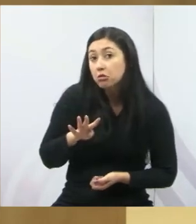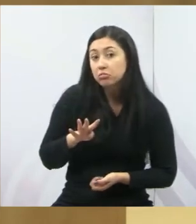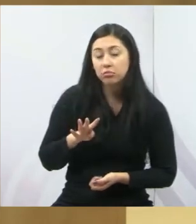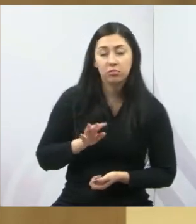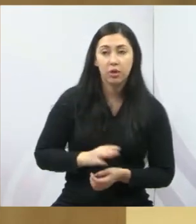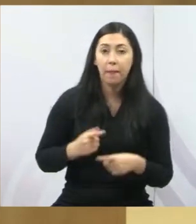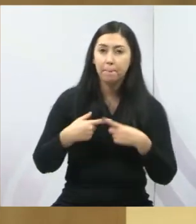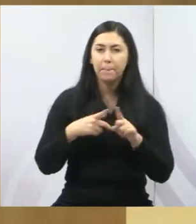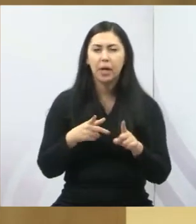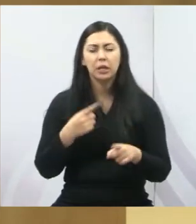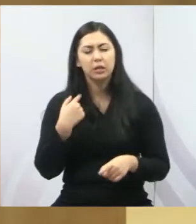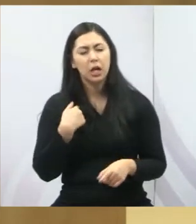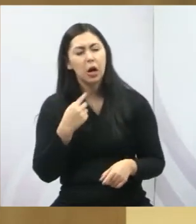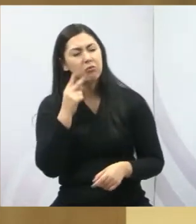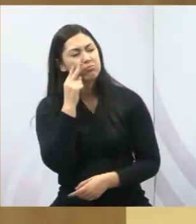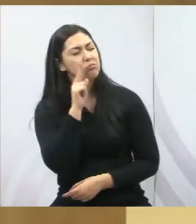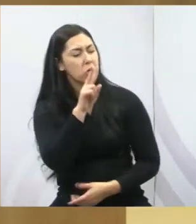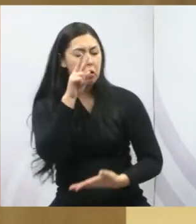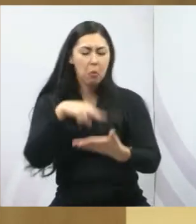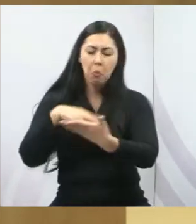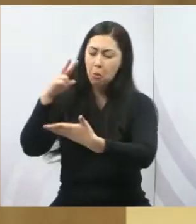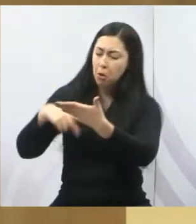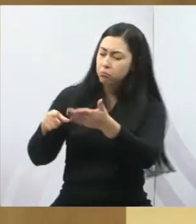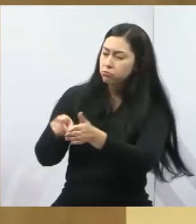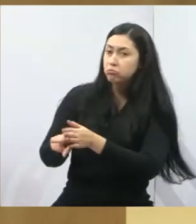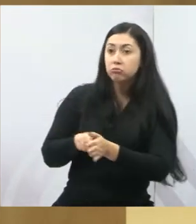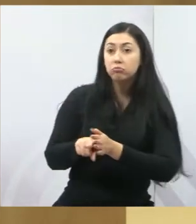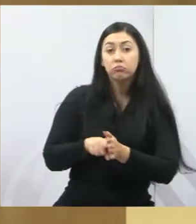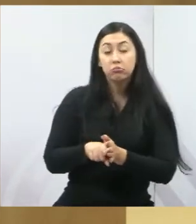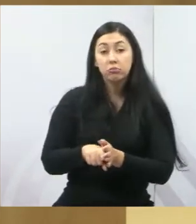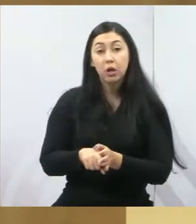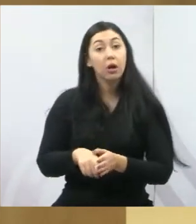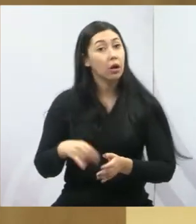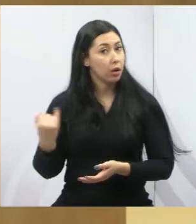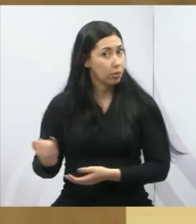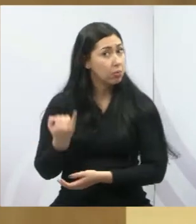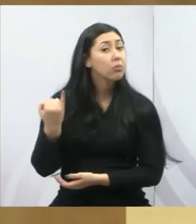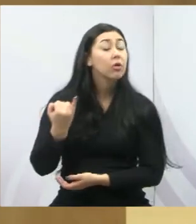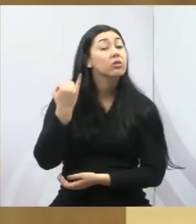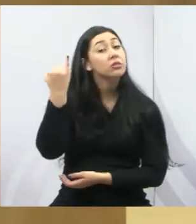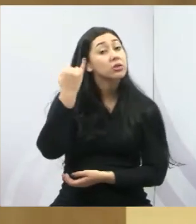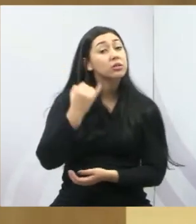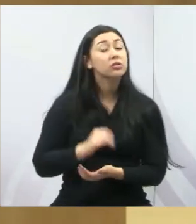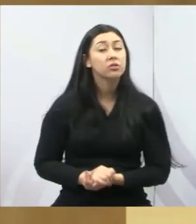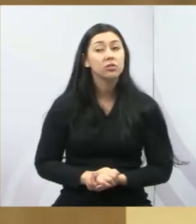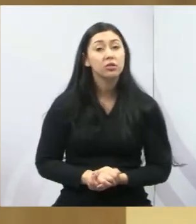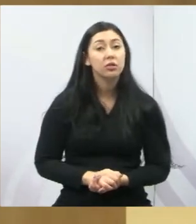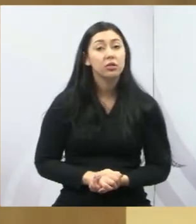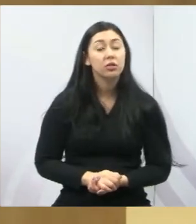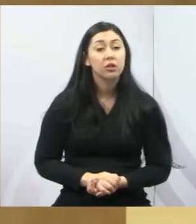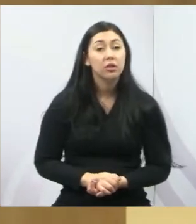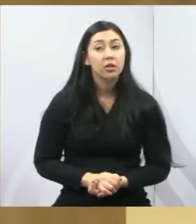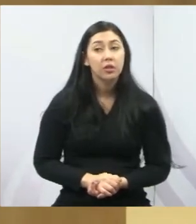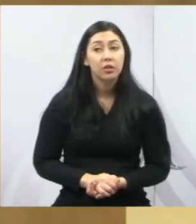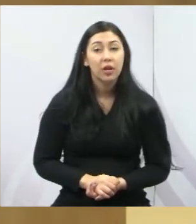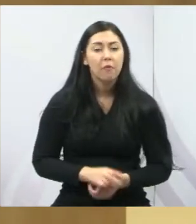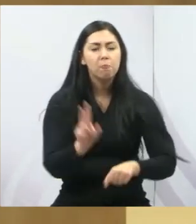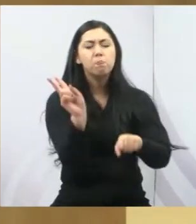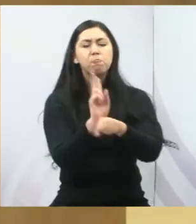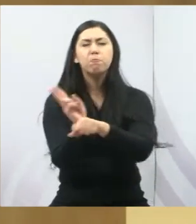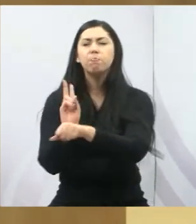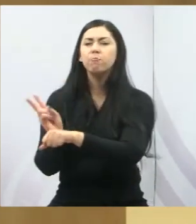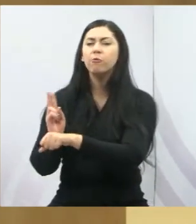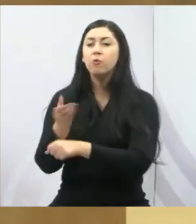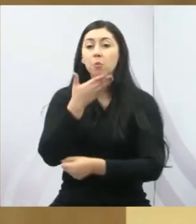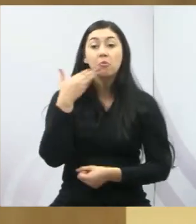matérias e pelas reportagens que li, é um programa importante para que você possa fazer, é uma vigilância na